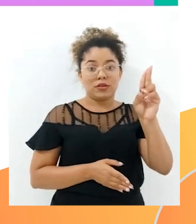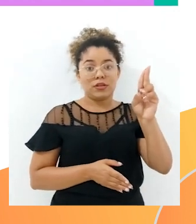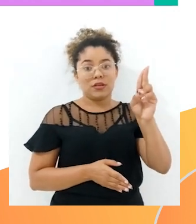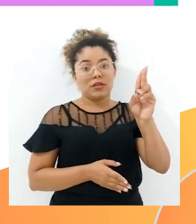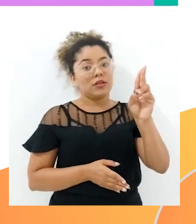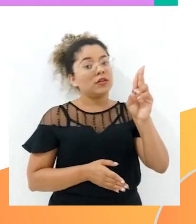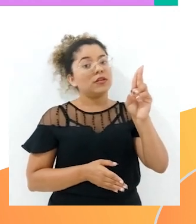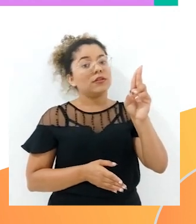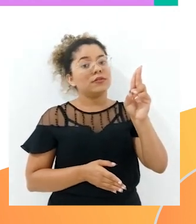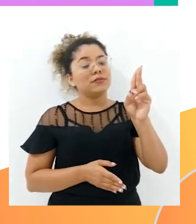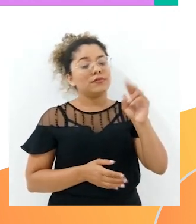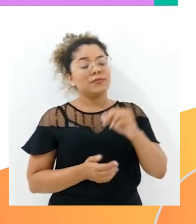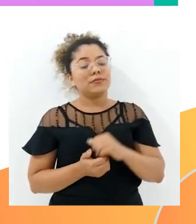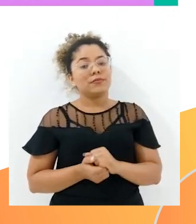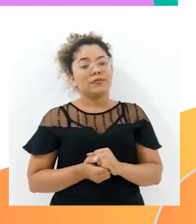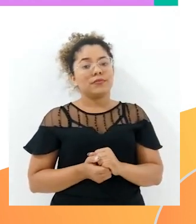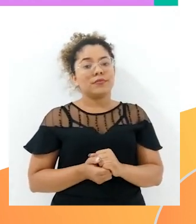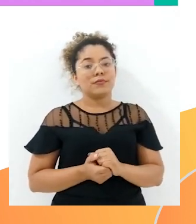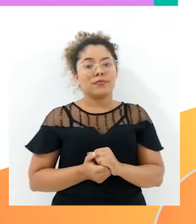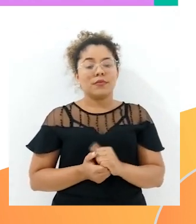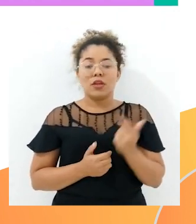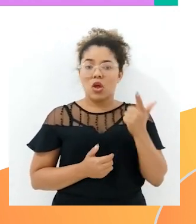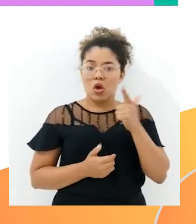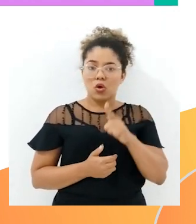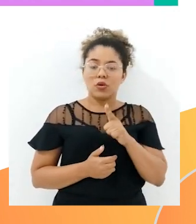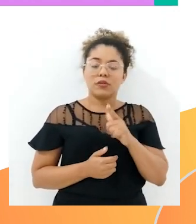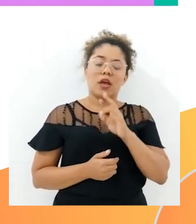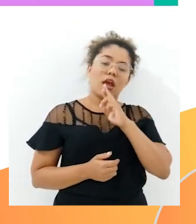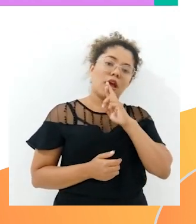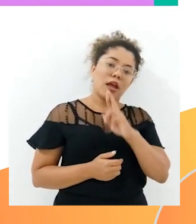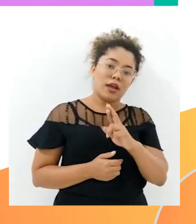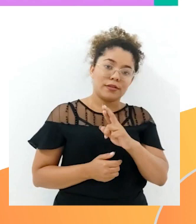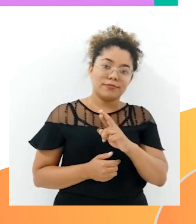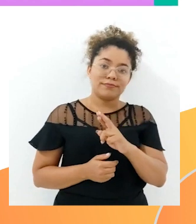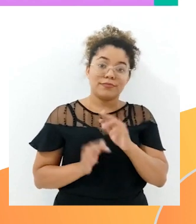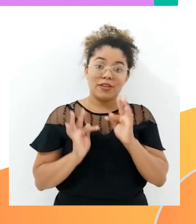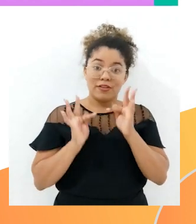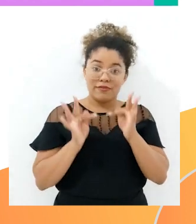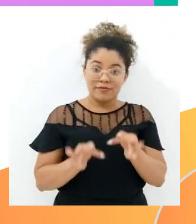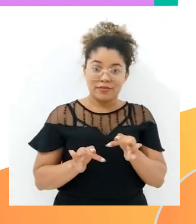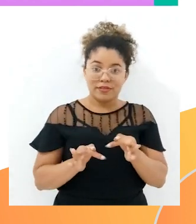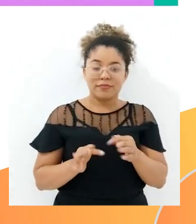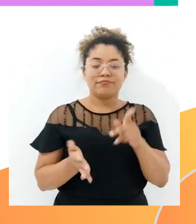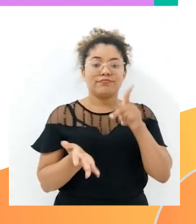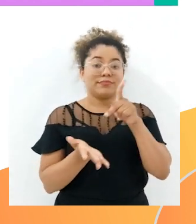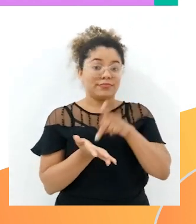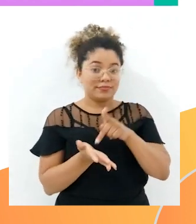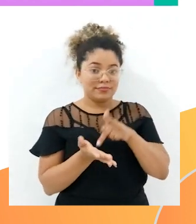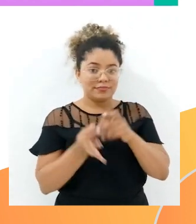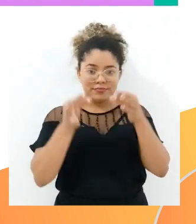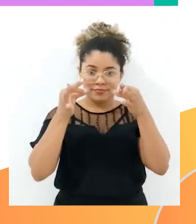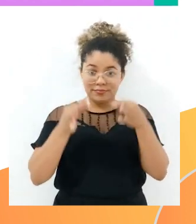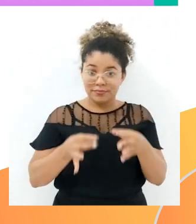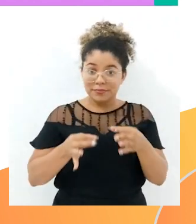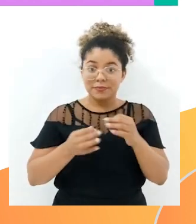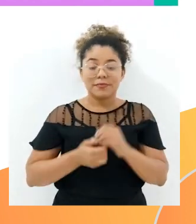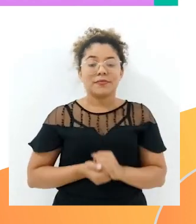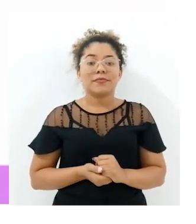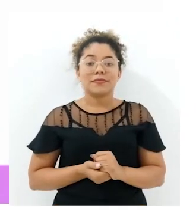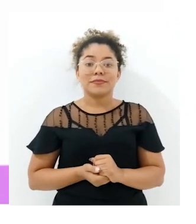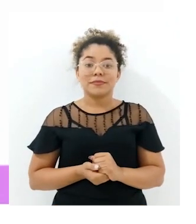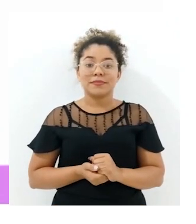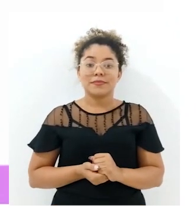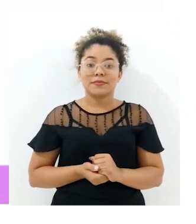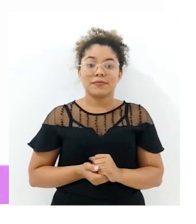e assim a gente preserva, a gente consegue chegar ao resultado final de maneira efetiva, de maneira correta. Vamos lá, então.